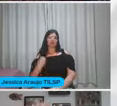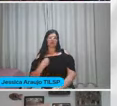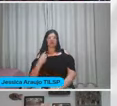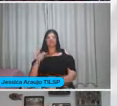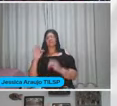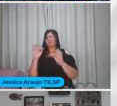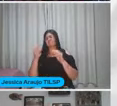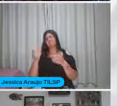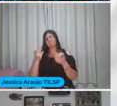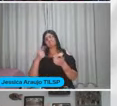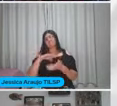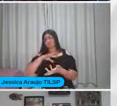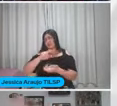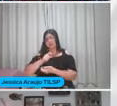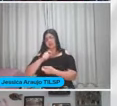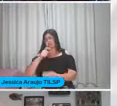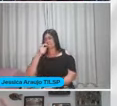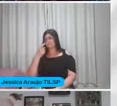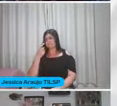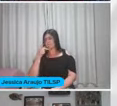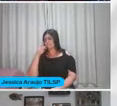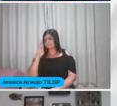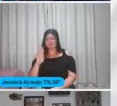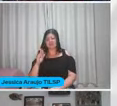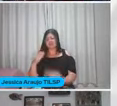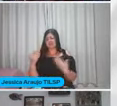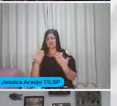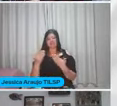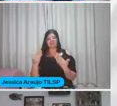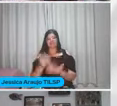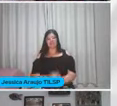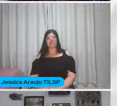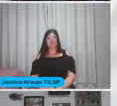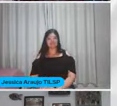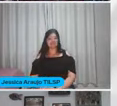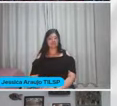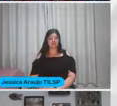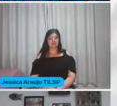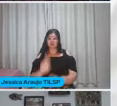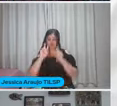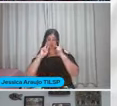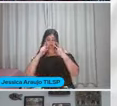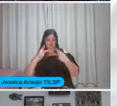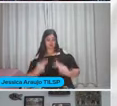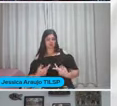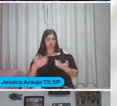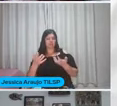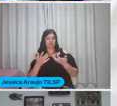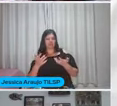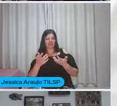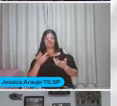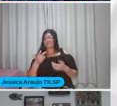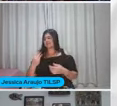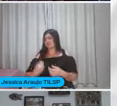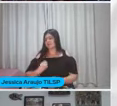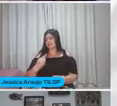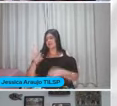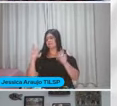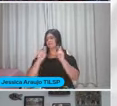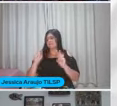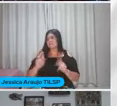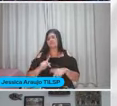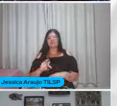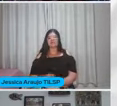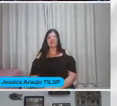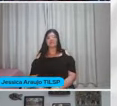Que não tem Não tem planeta B É esse aqui É como seres humanos Que querem viver em paz Que querem viver em harmonia